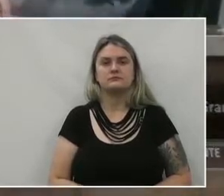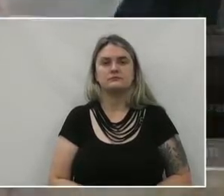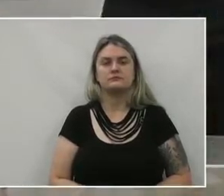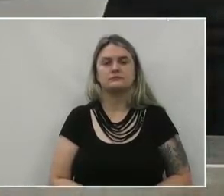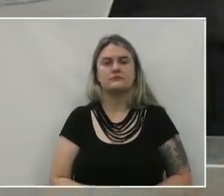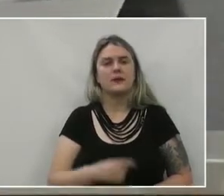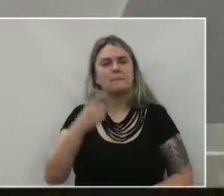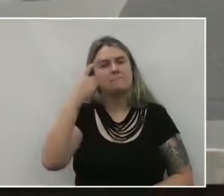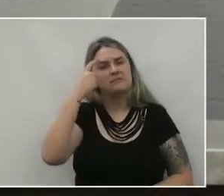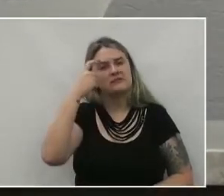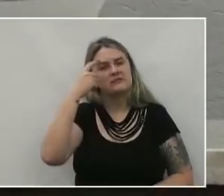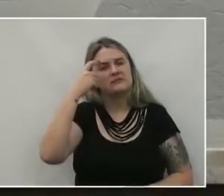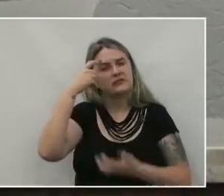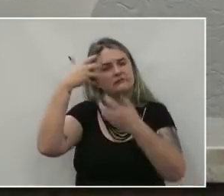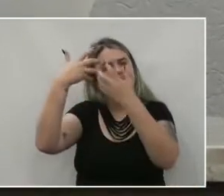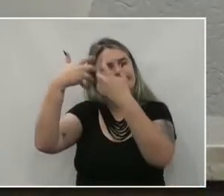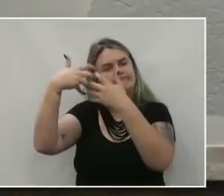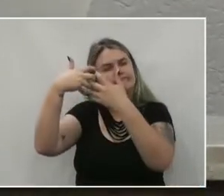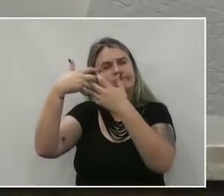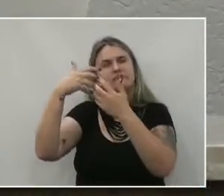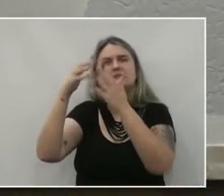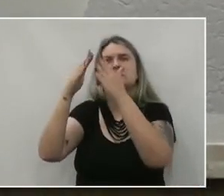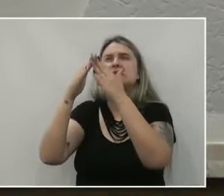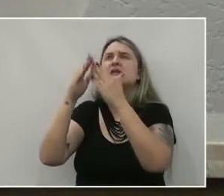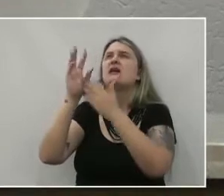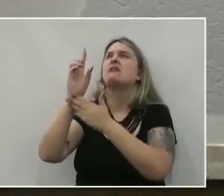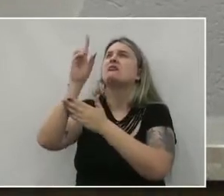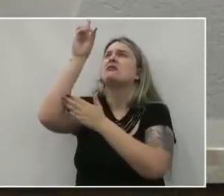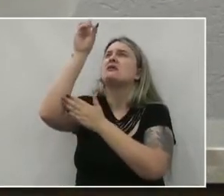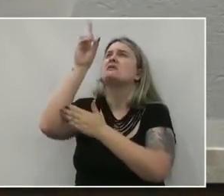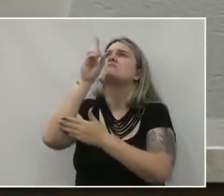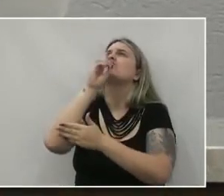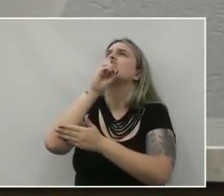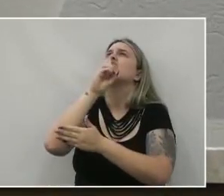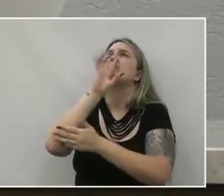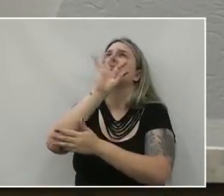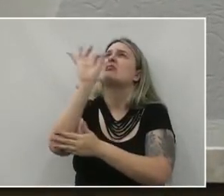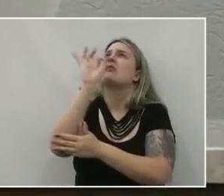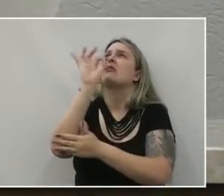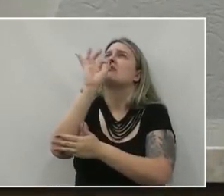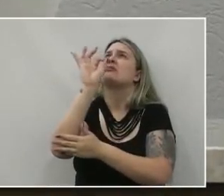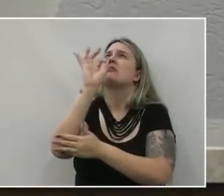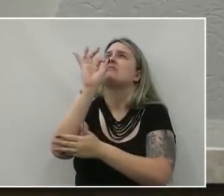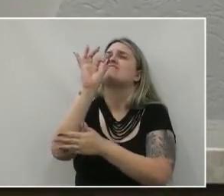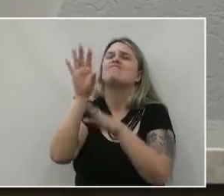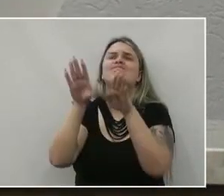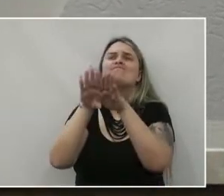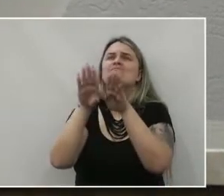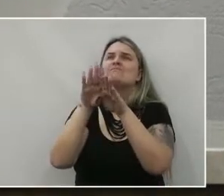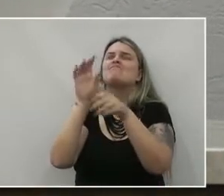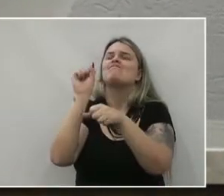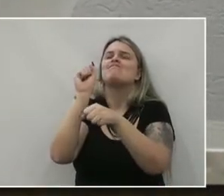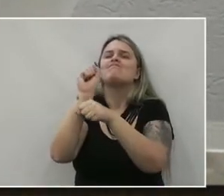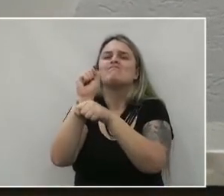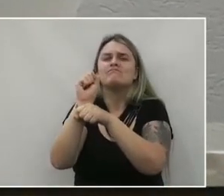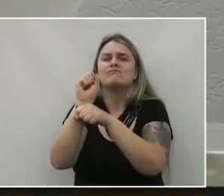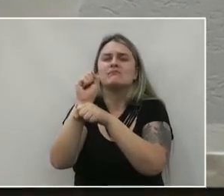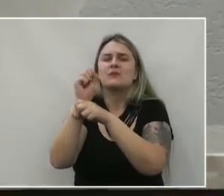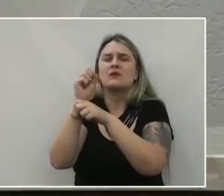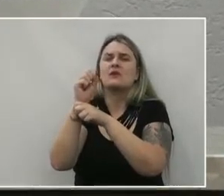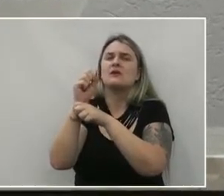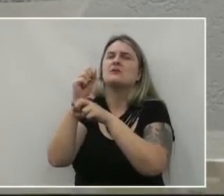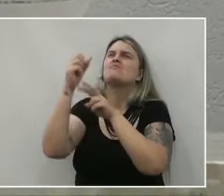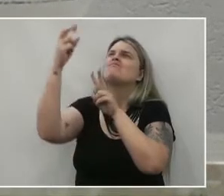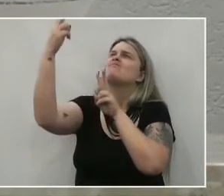Para repetir Ó Deus, não fiques em silêncio Não te cales, nem fiques parado, ó Deus Olha,